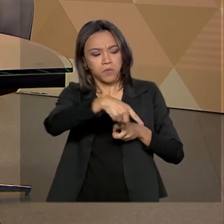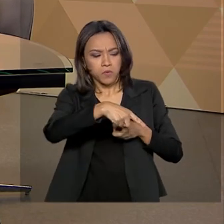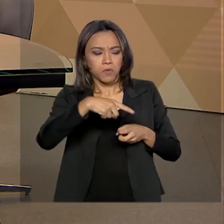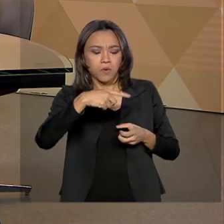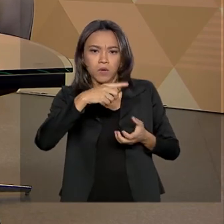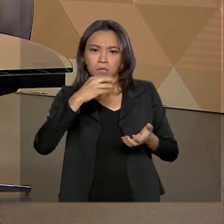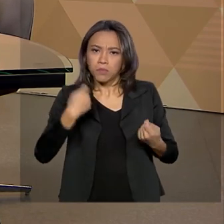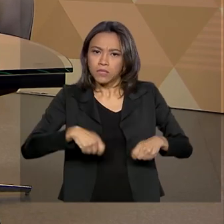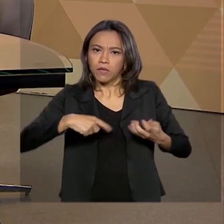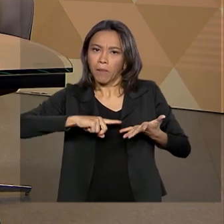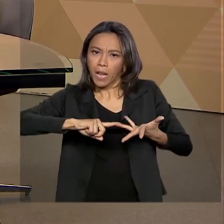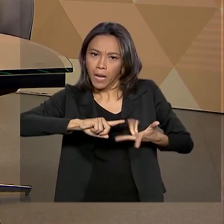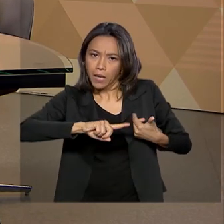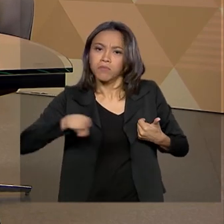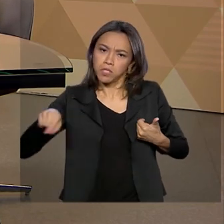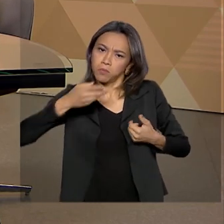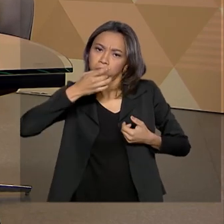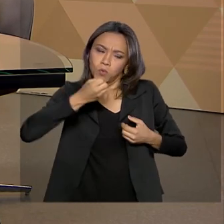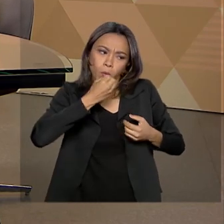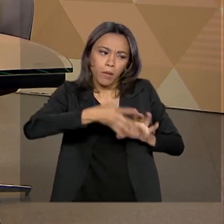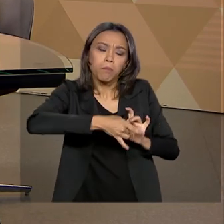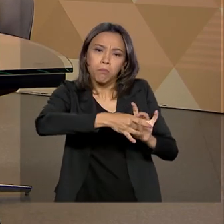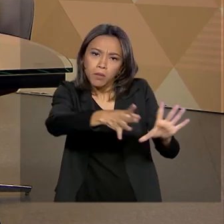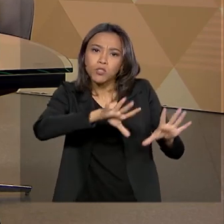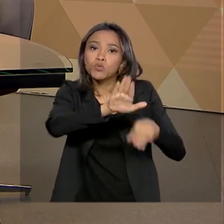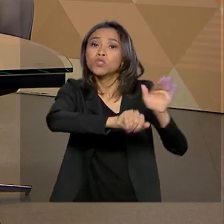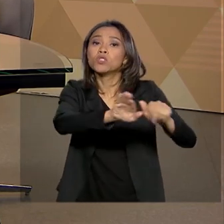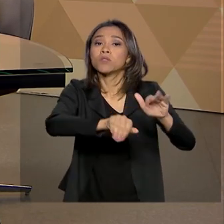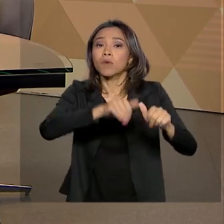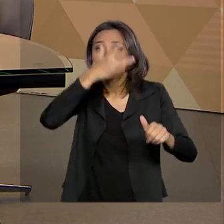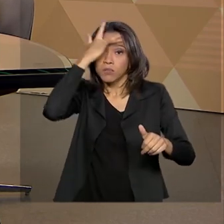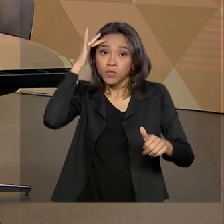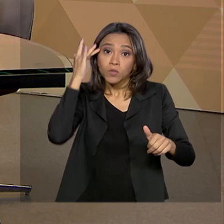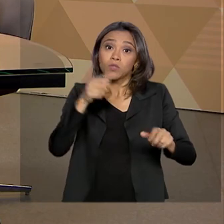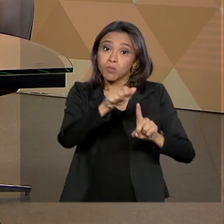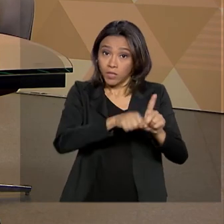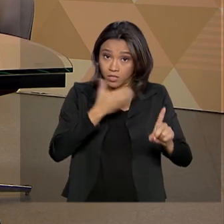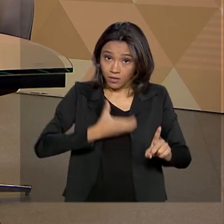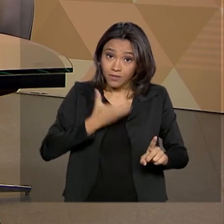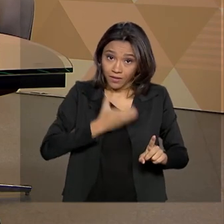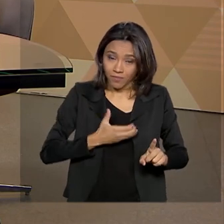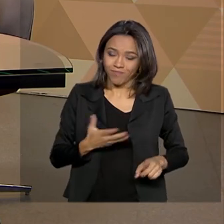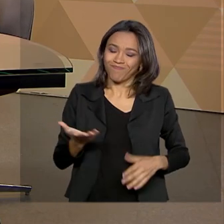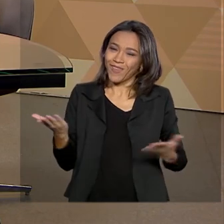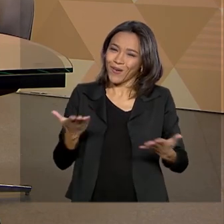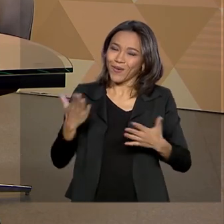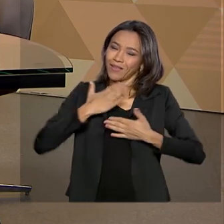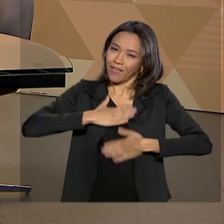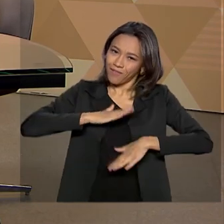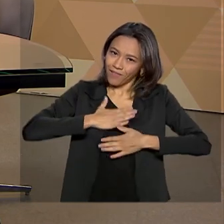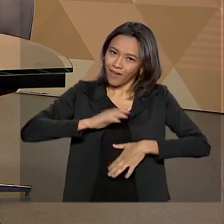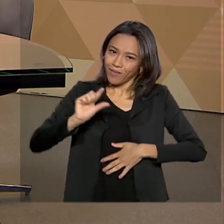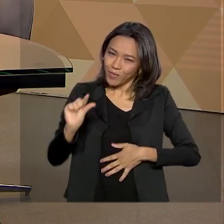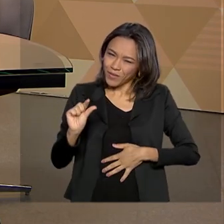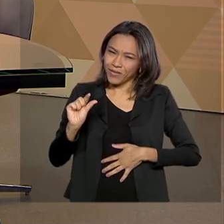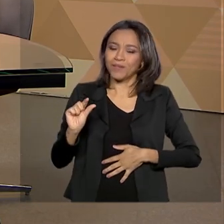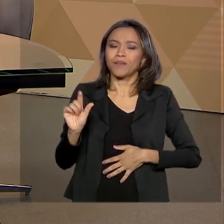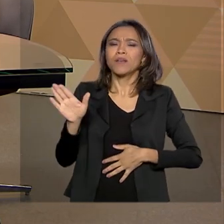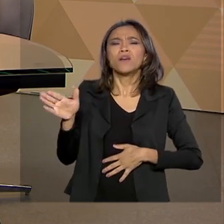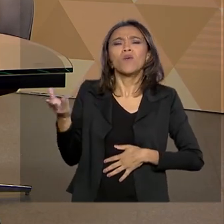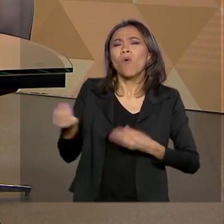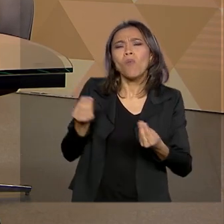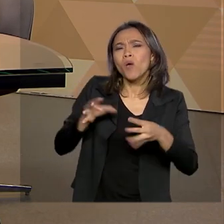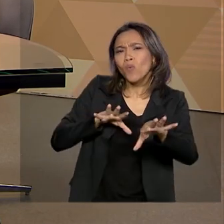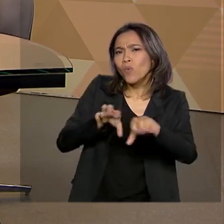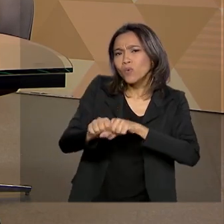e autorizou a nomeação desta turma completa ainda em dezembro. A gente vai precisar fazer um intervalo rapidinho, mas só conta pra gente, o curso é